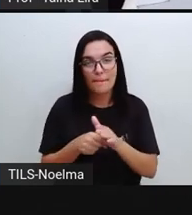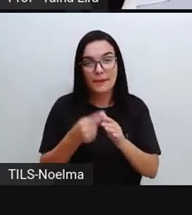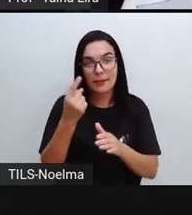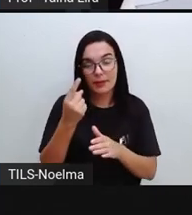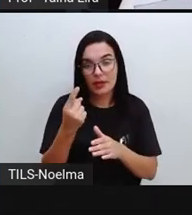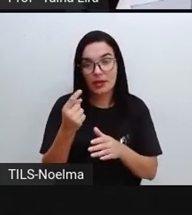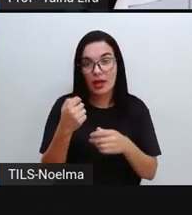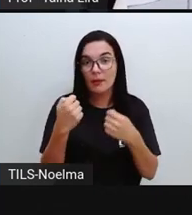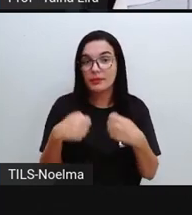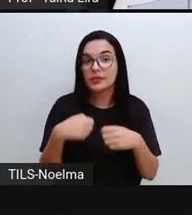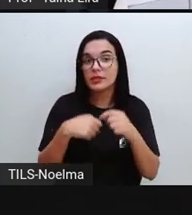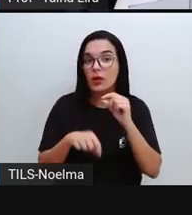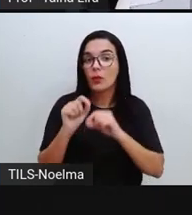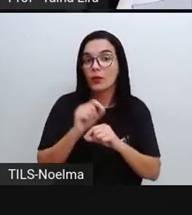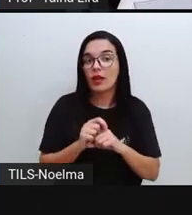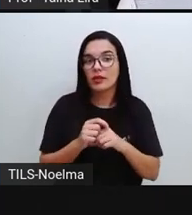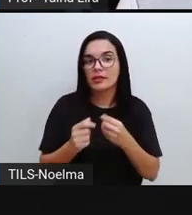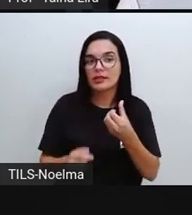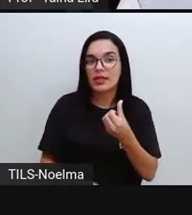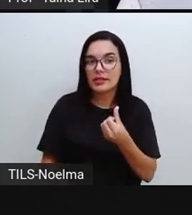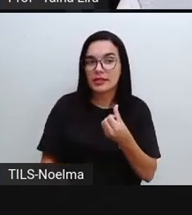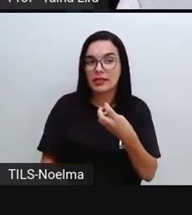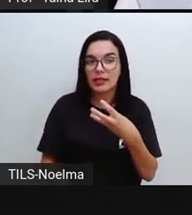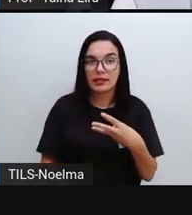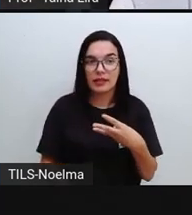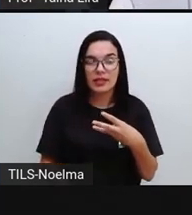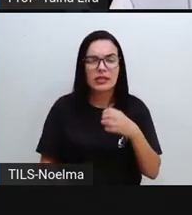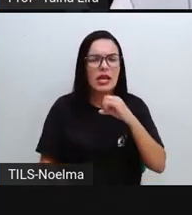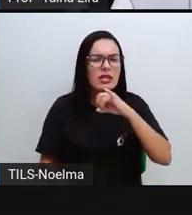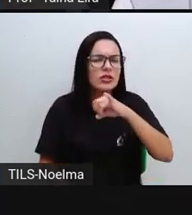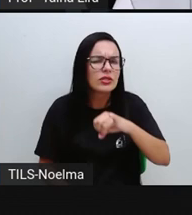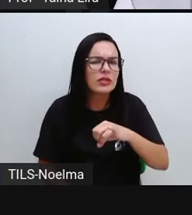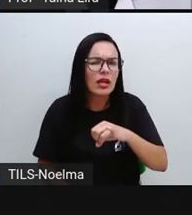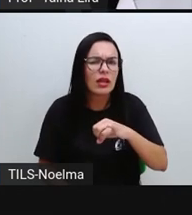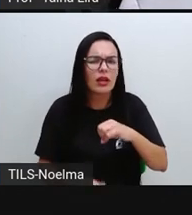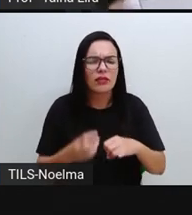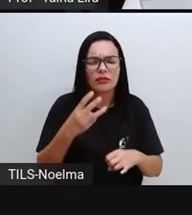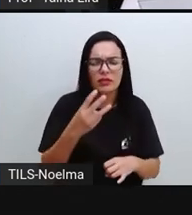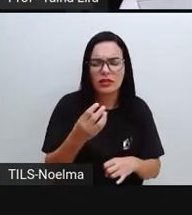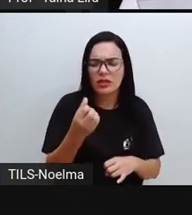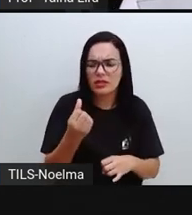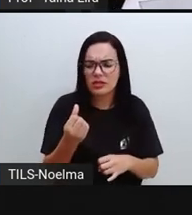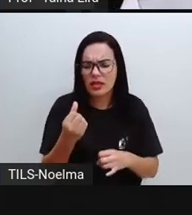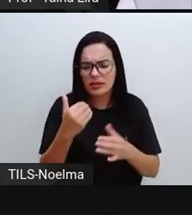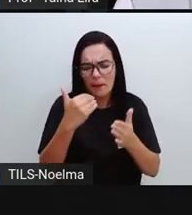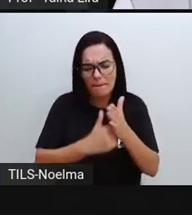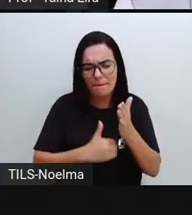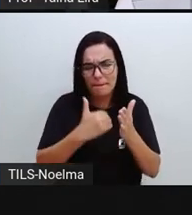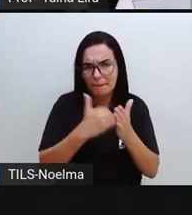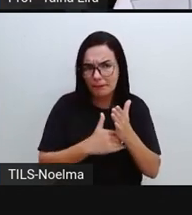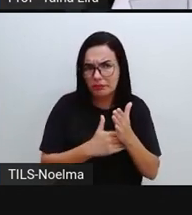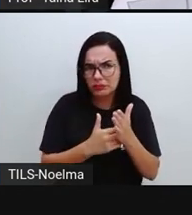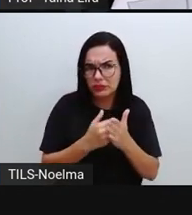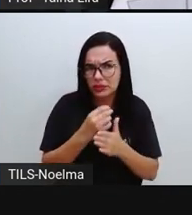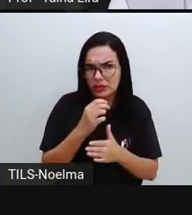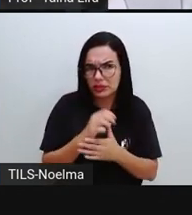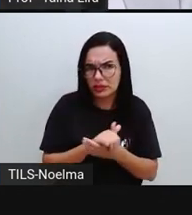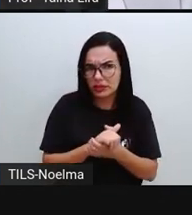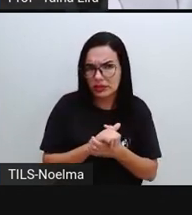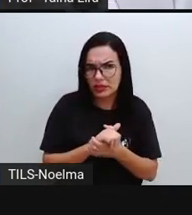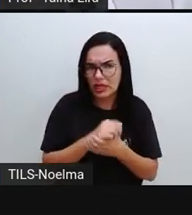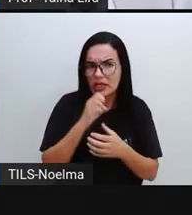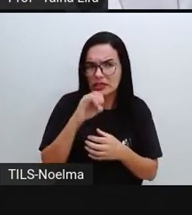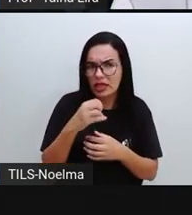o número 63. Então, se 36 pessoas dessas 63,